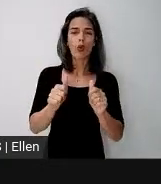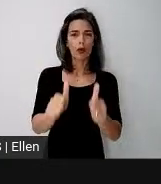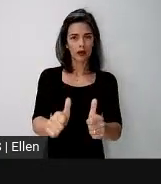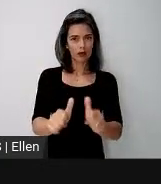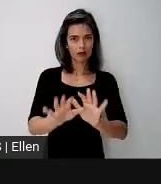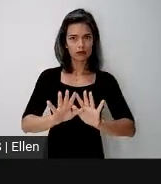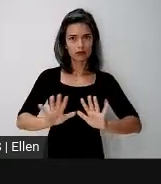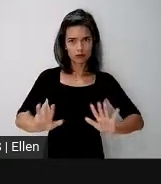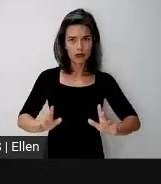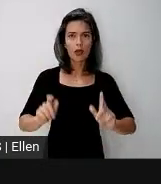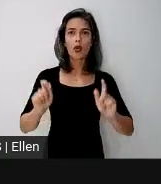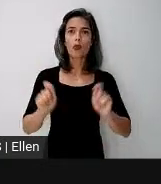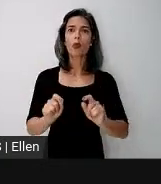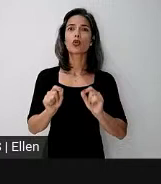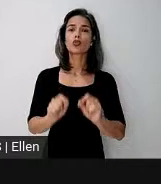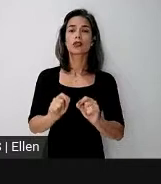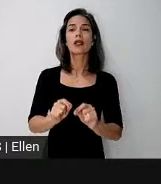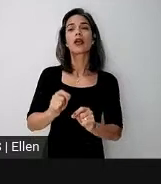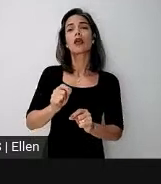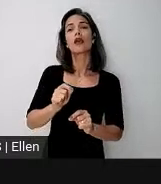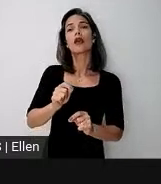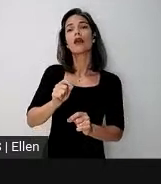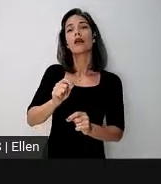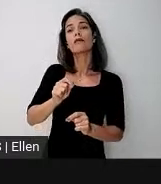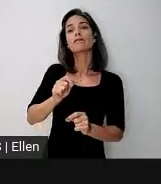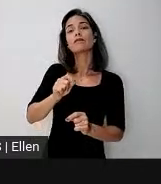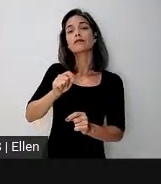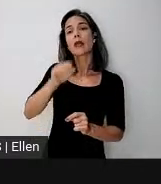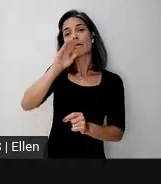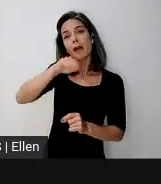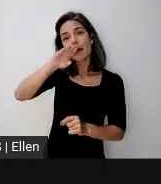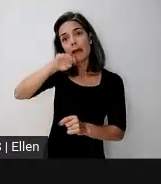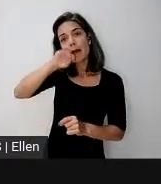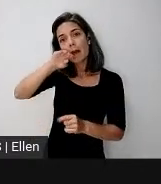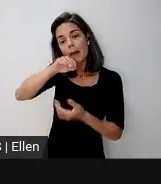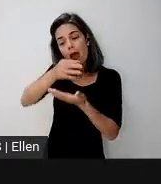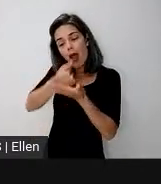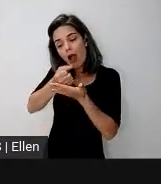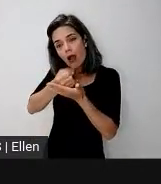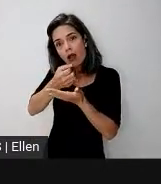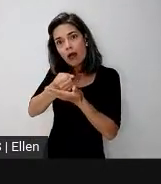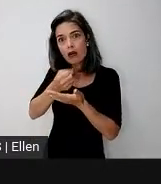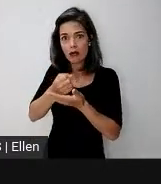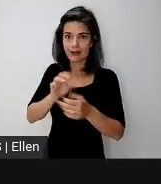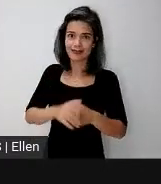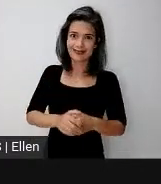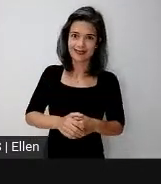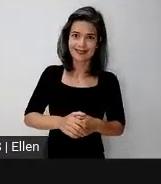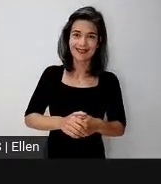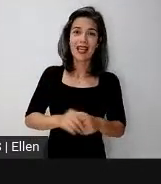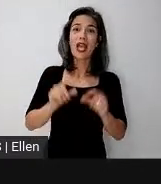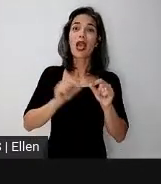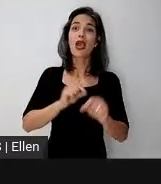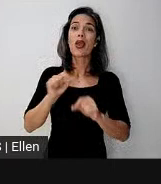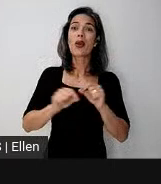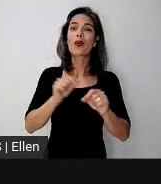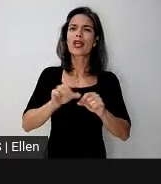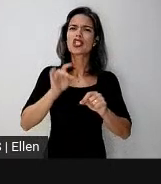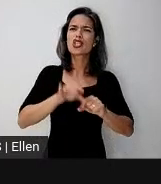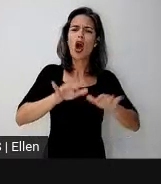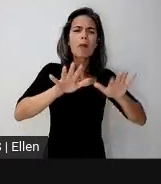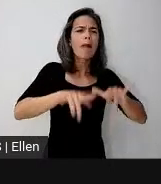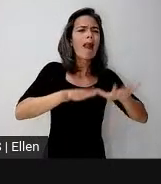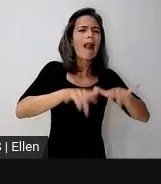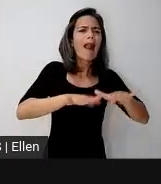Pode ser um áudio. O que a gente conseguir colocar de presença dentro dessa sala, além da escrita, que